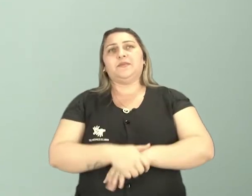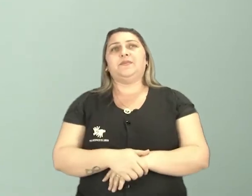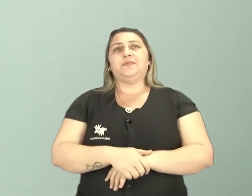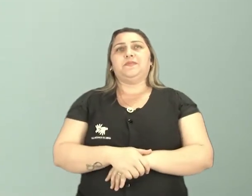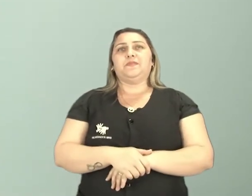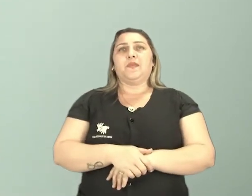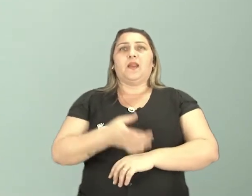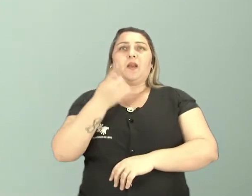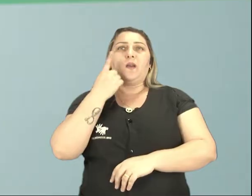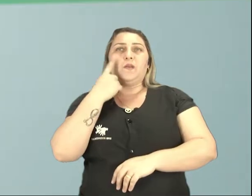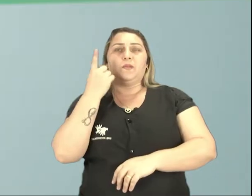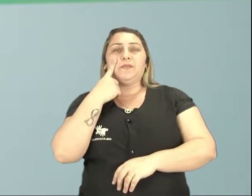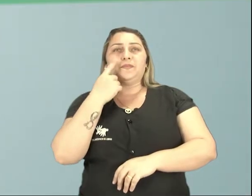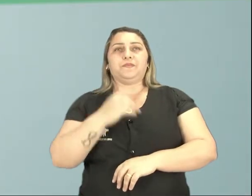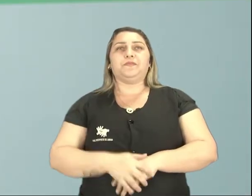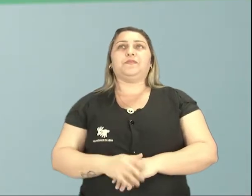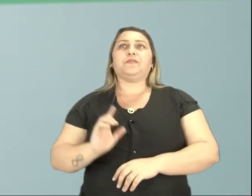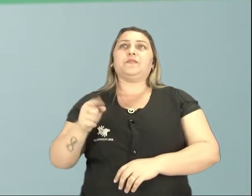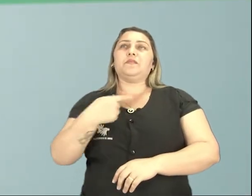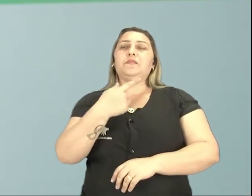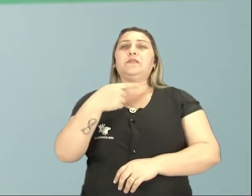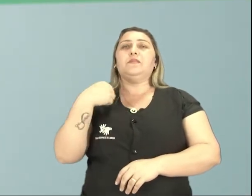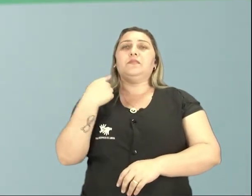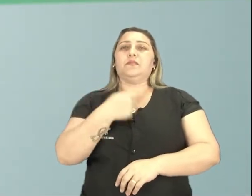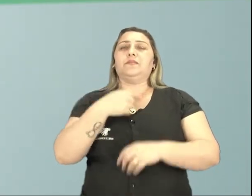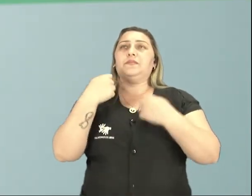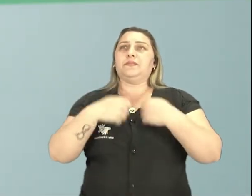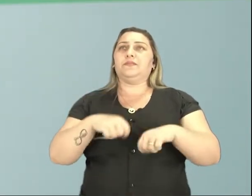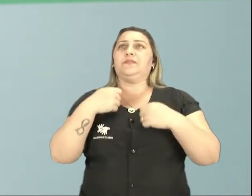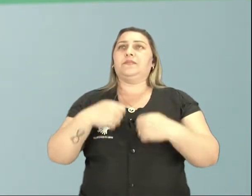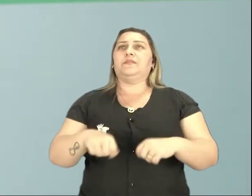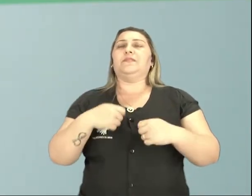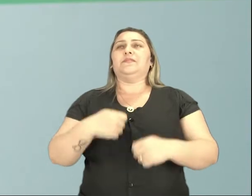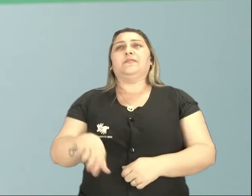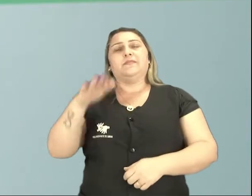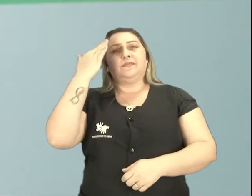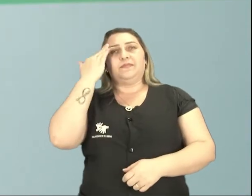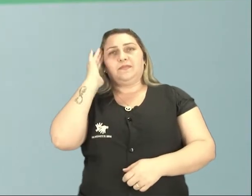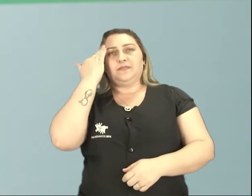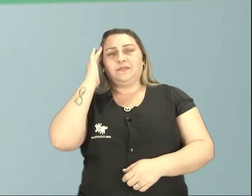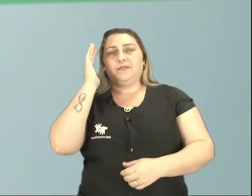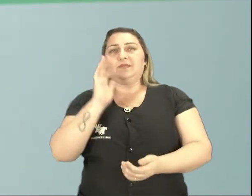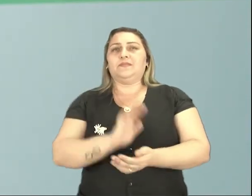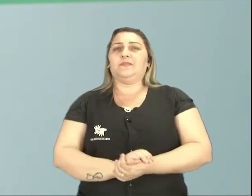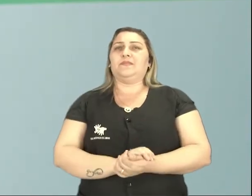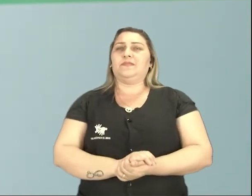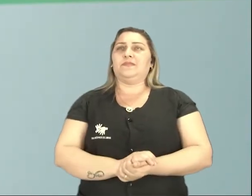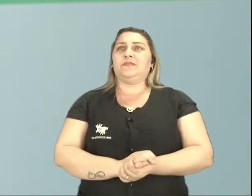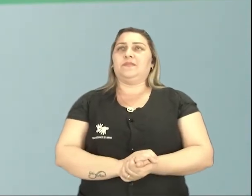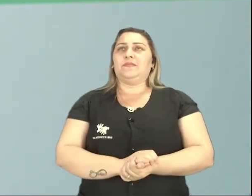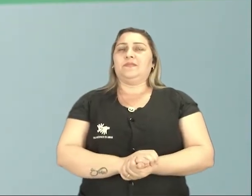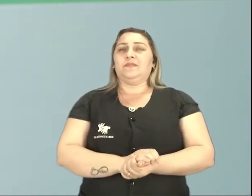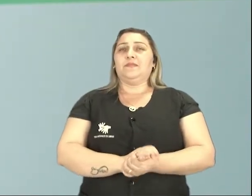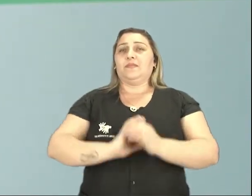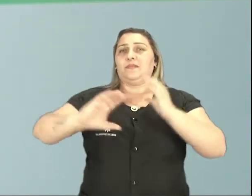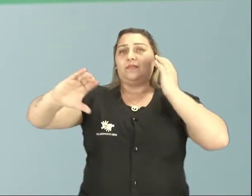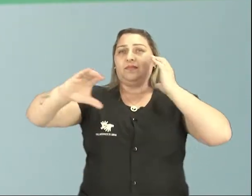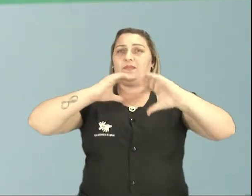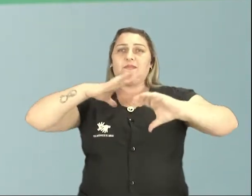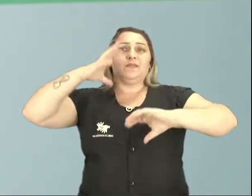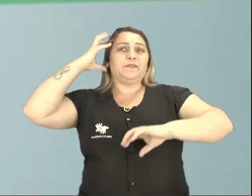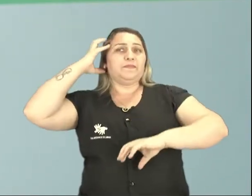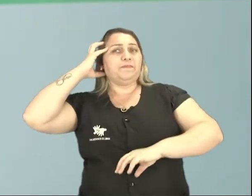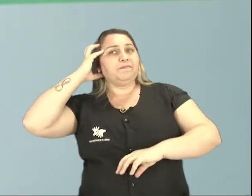E daí, olha só, o que que nós precisamos nesse processo compreender? Que sendo ele um músico de